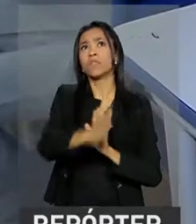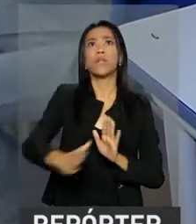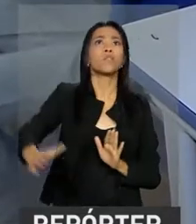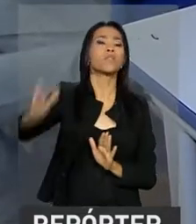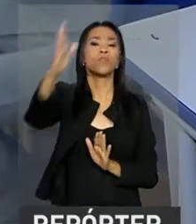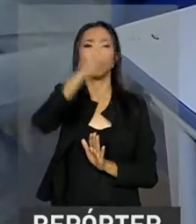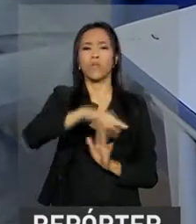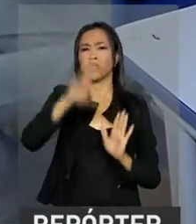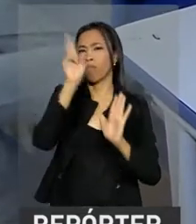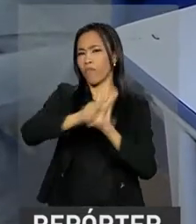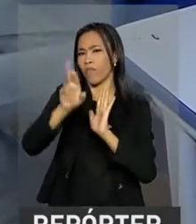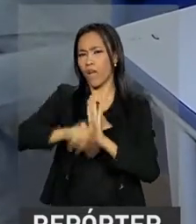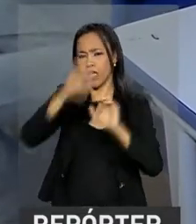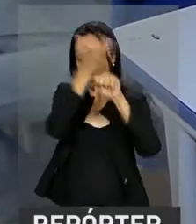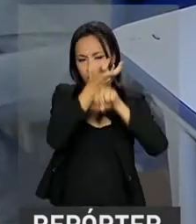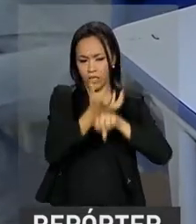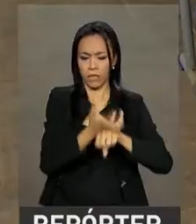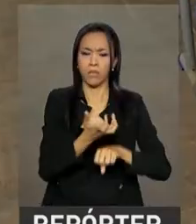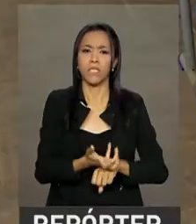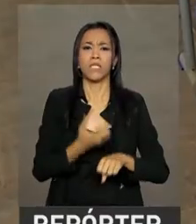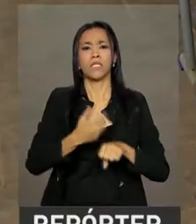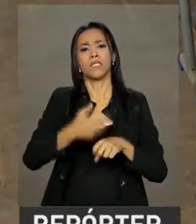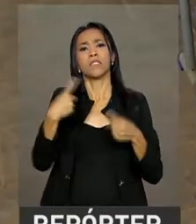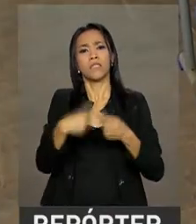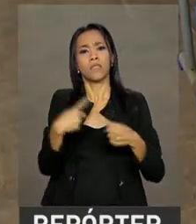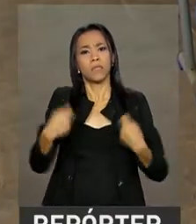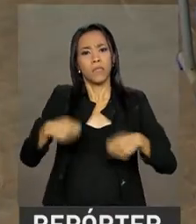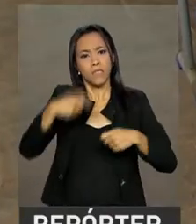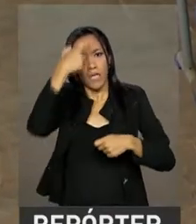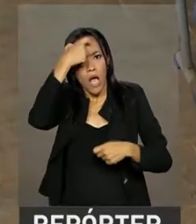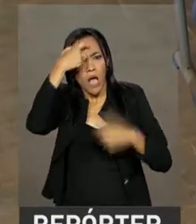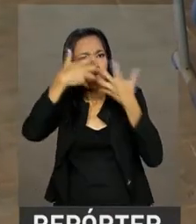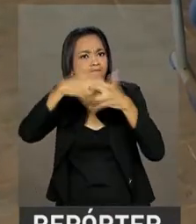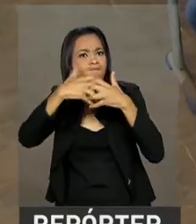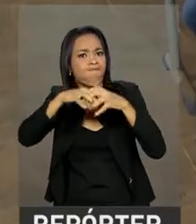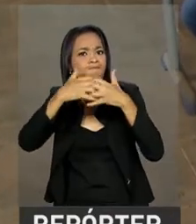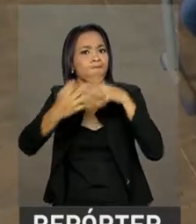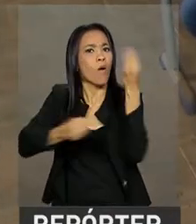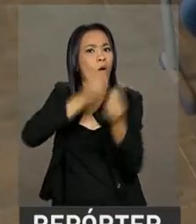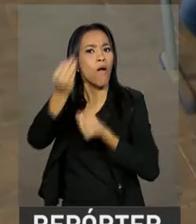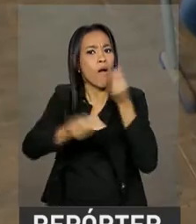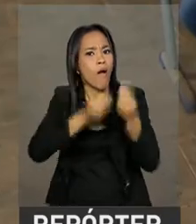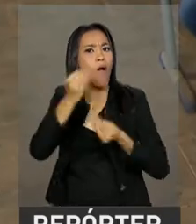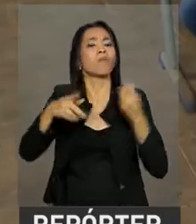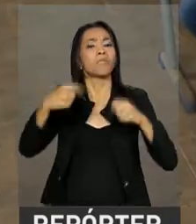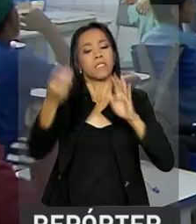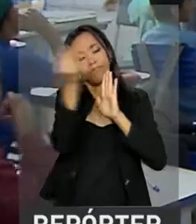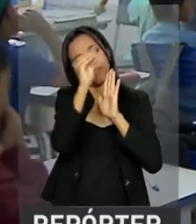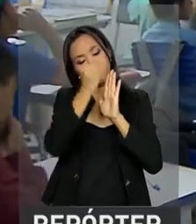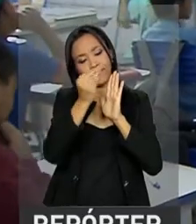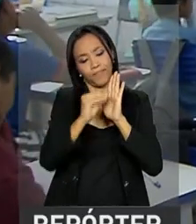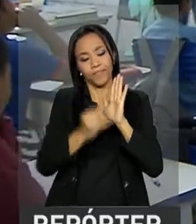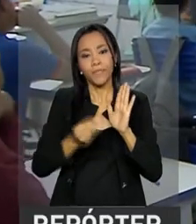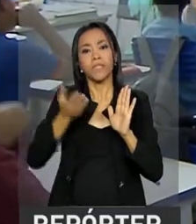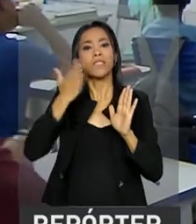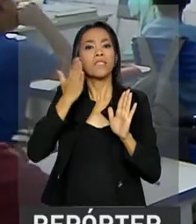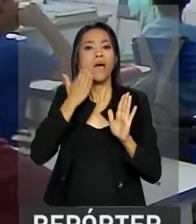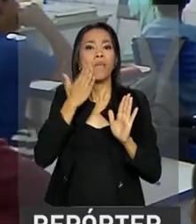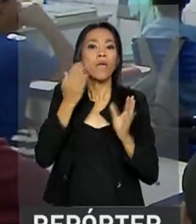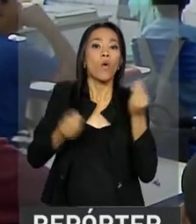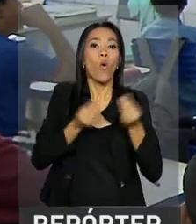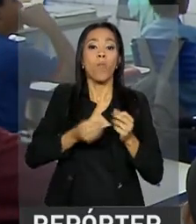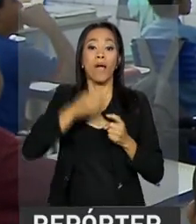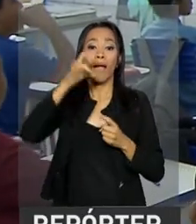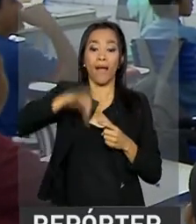um conjunto de conteúdos e competências que todo estudante deve ter e ser capaz de aplicar a partir de cada